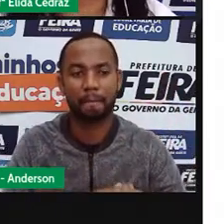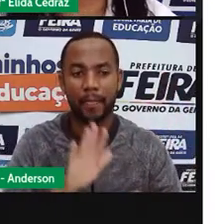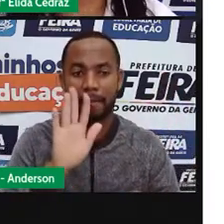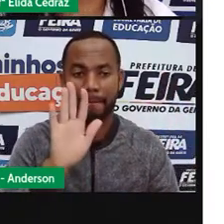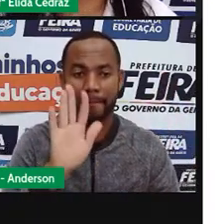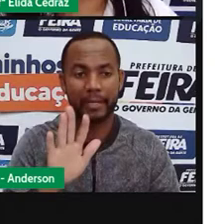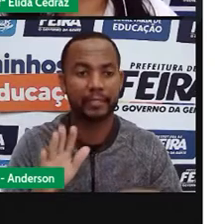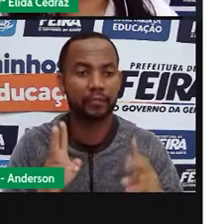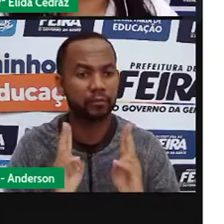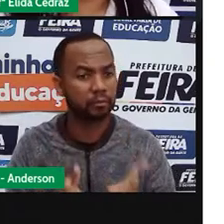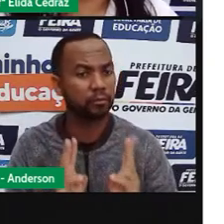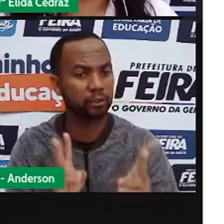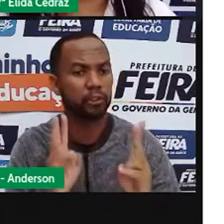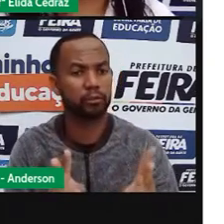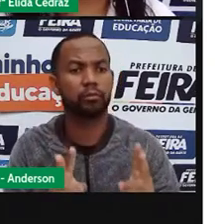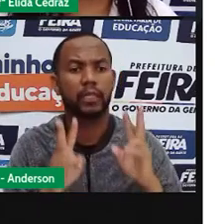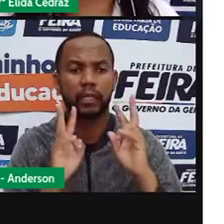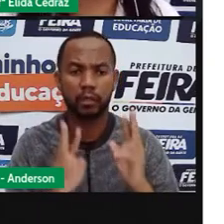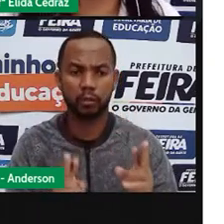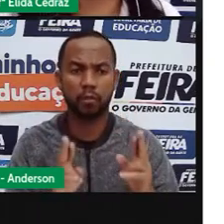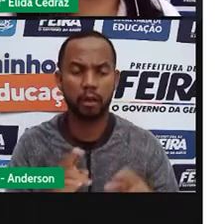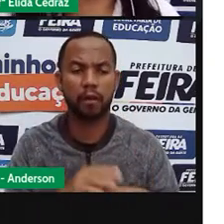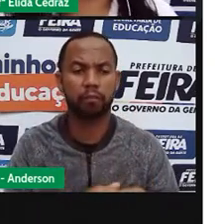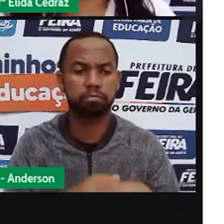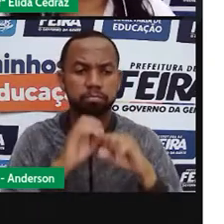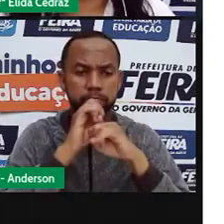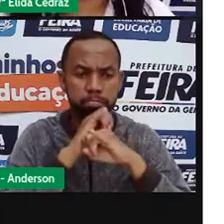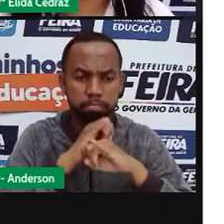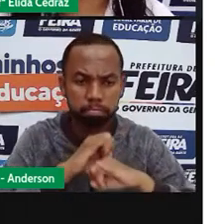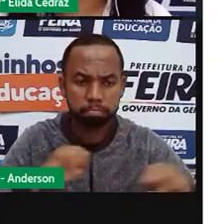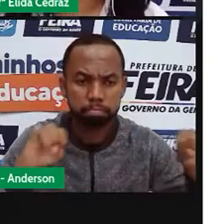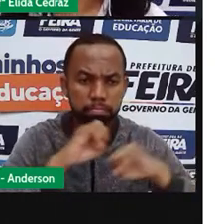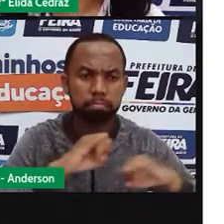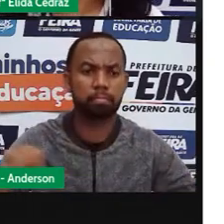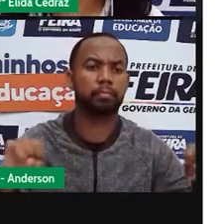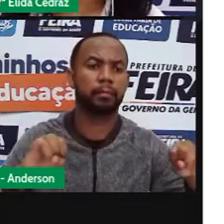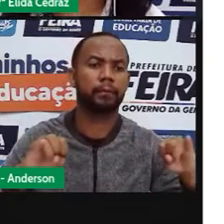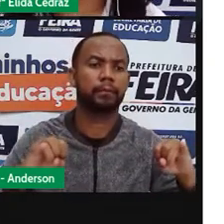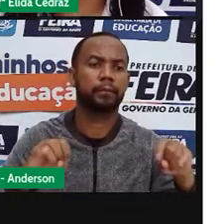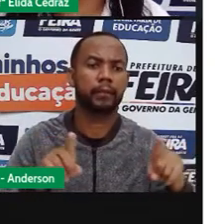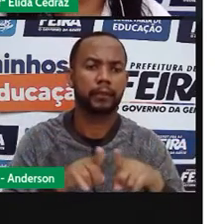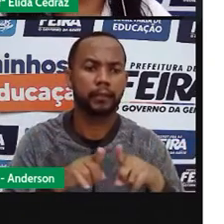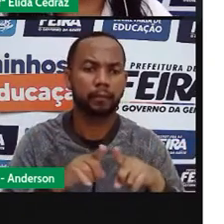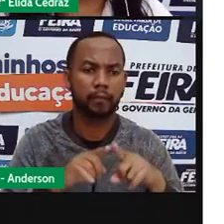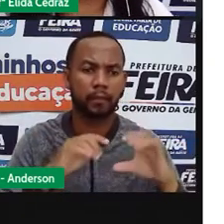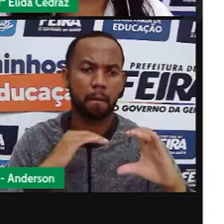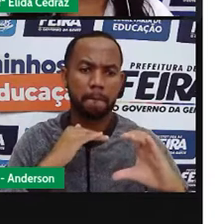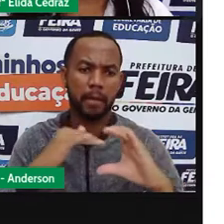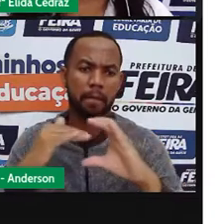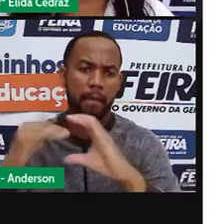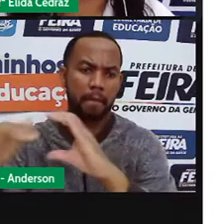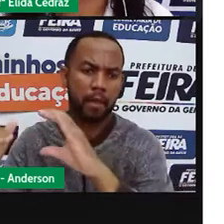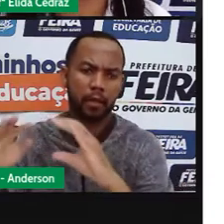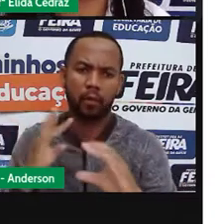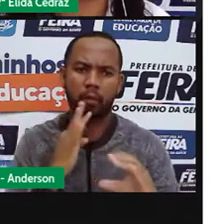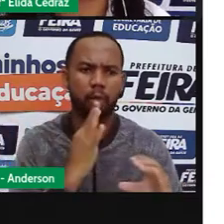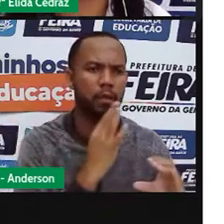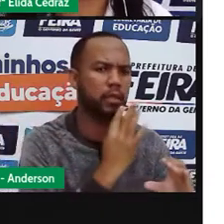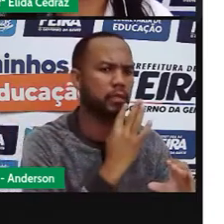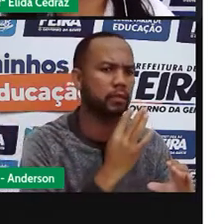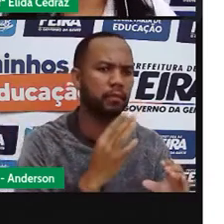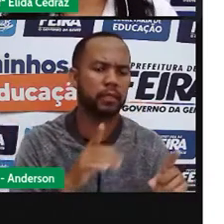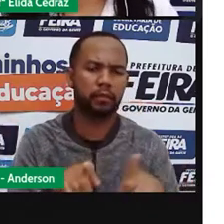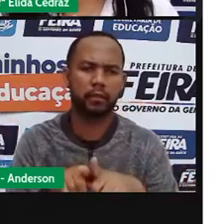continua o mesmo. Difundir uma informação, compartilhar um conhecimento e